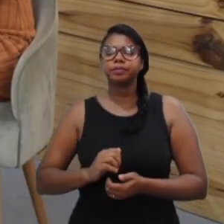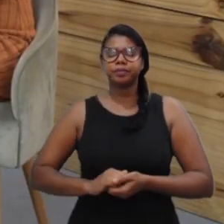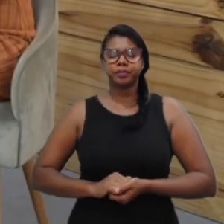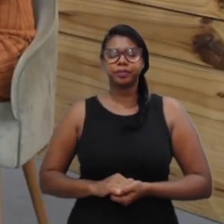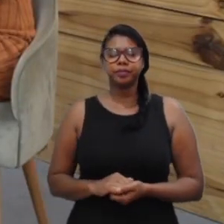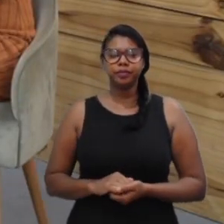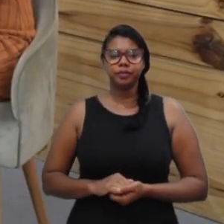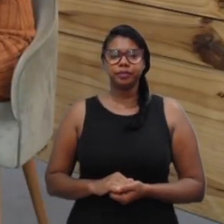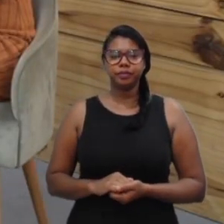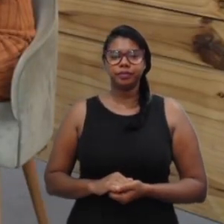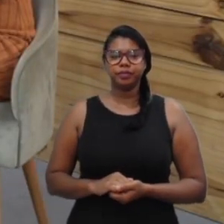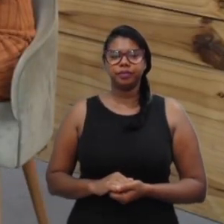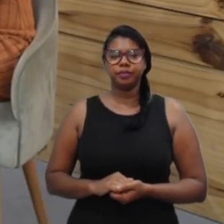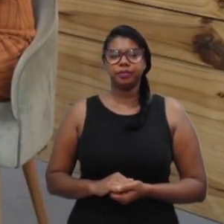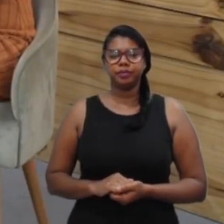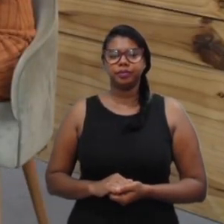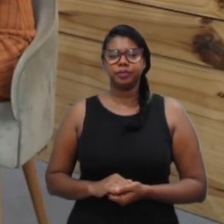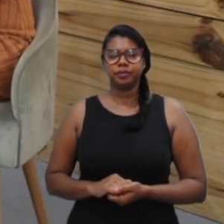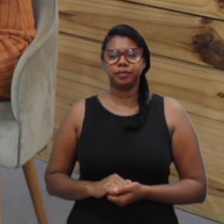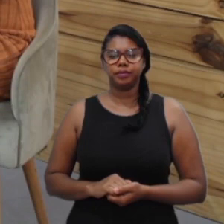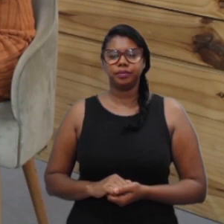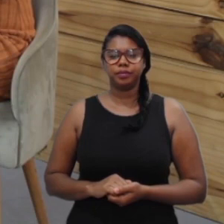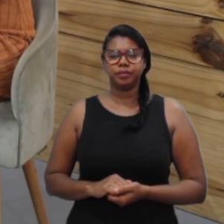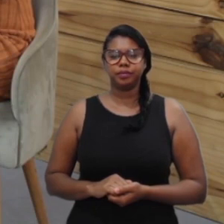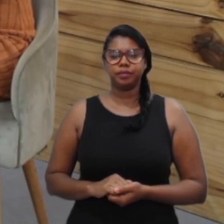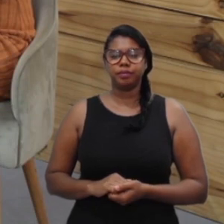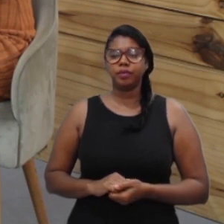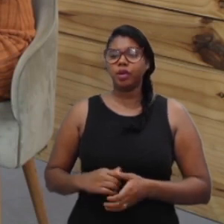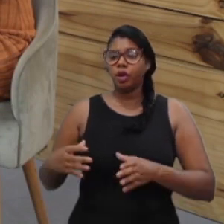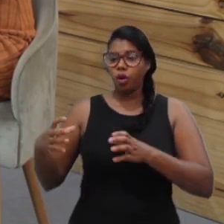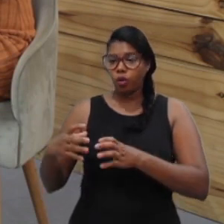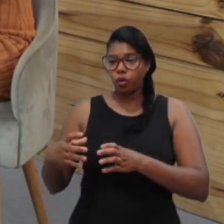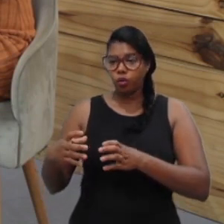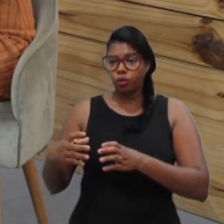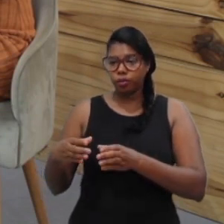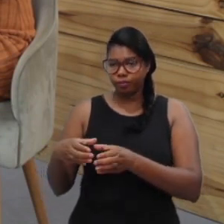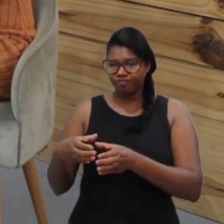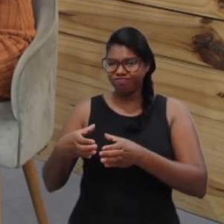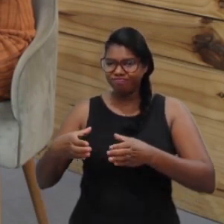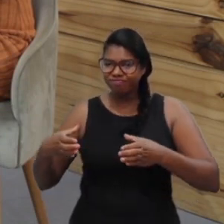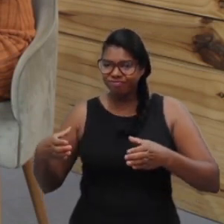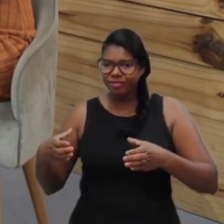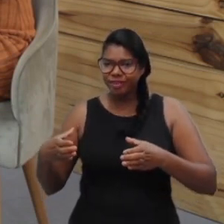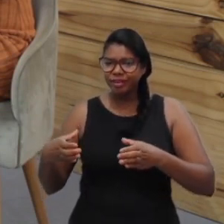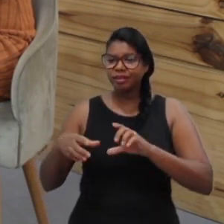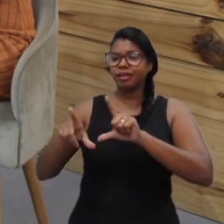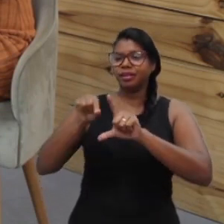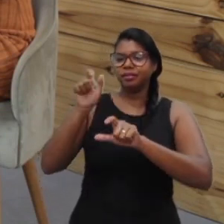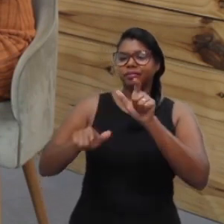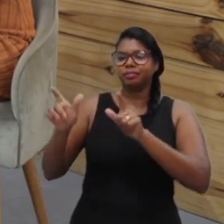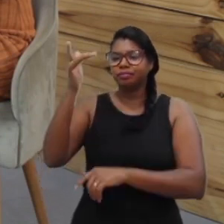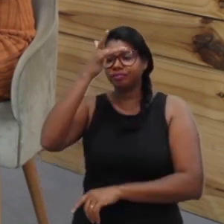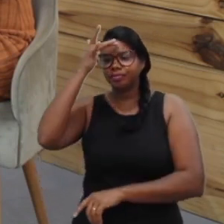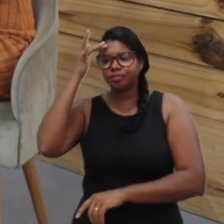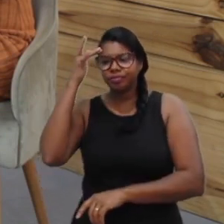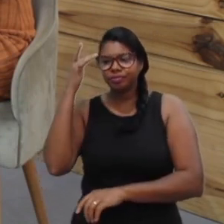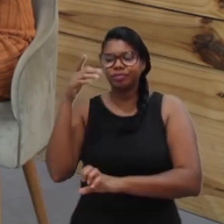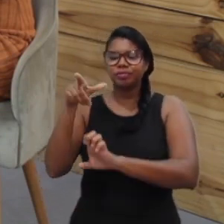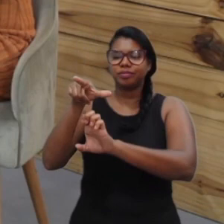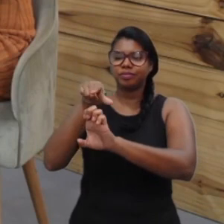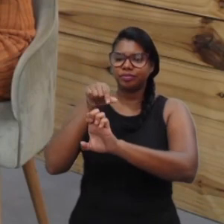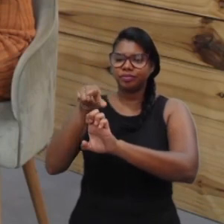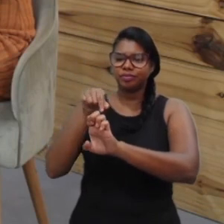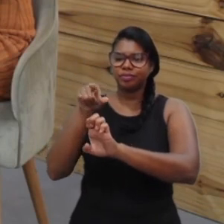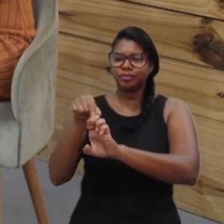Com relação ao aumento da equipe, há pouco tempo atrás eu empreendi, e quando a gente